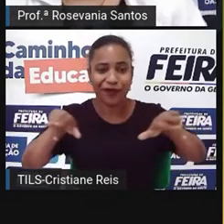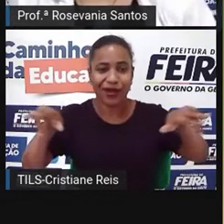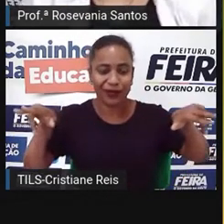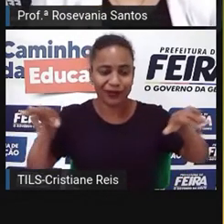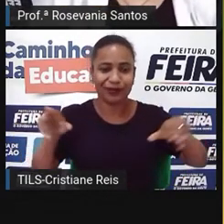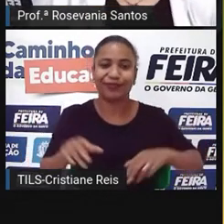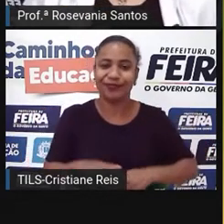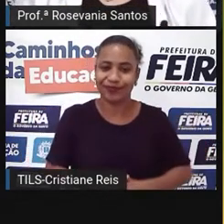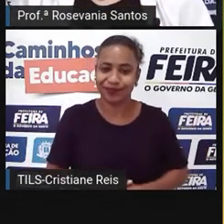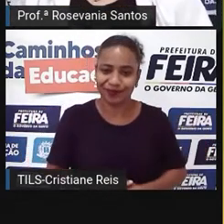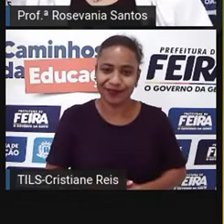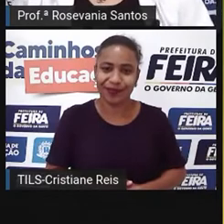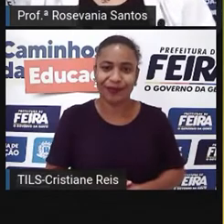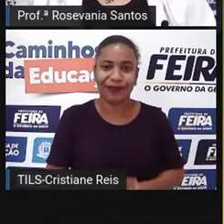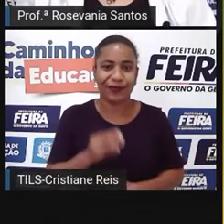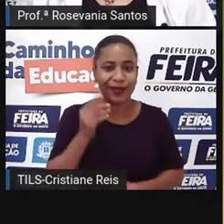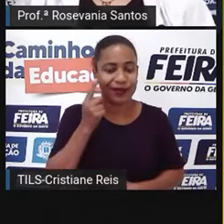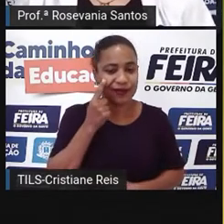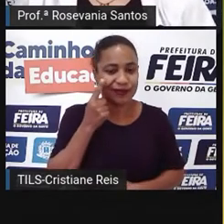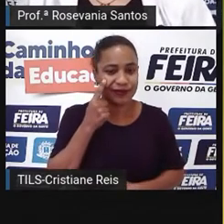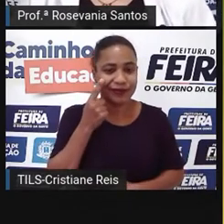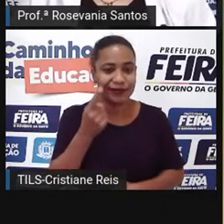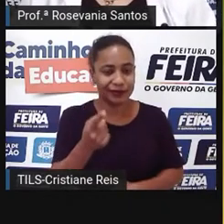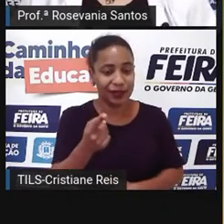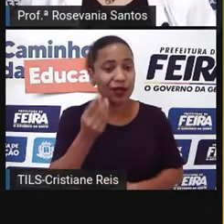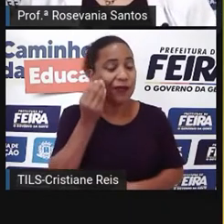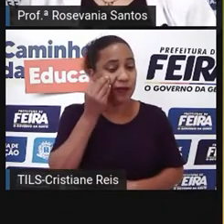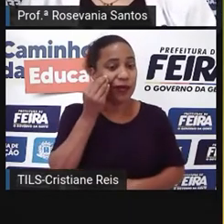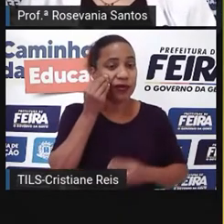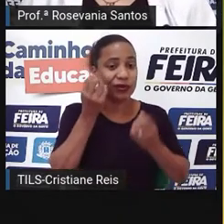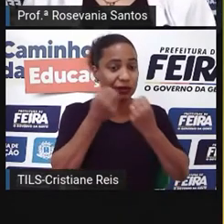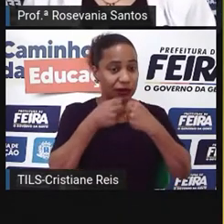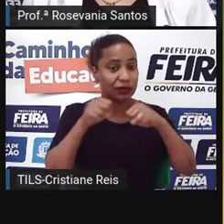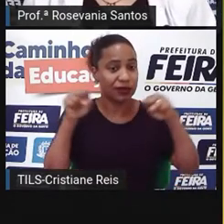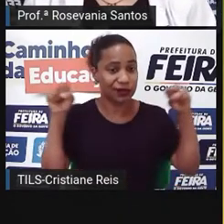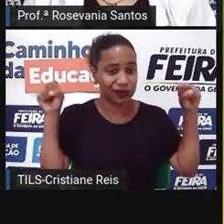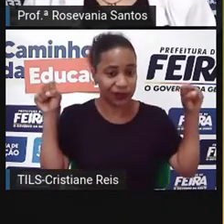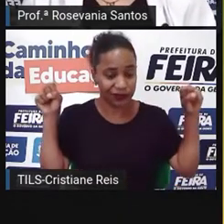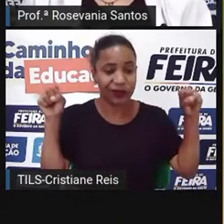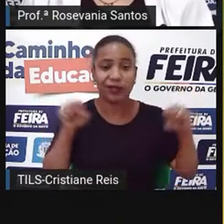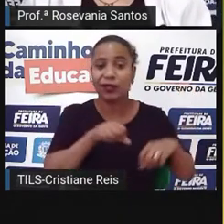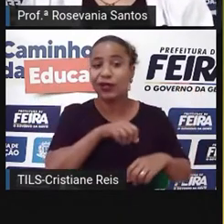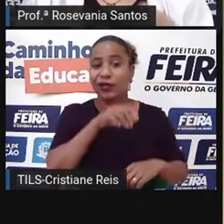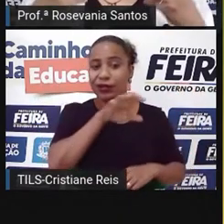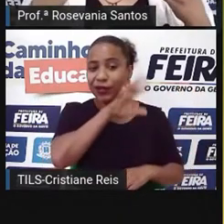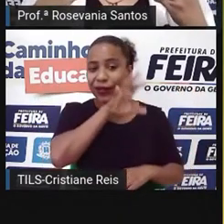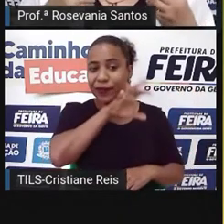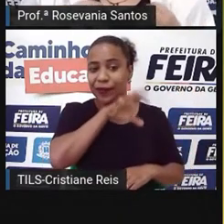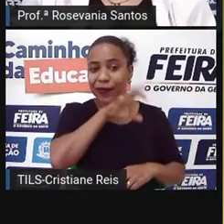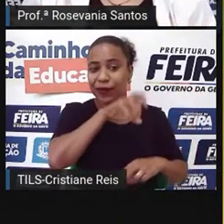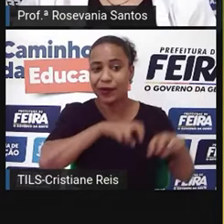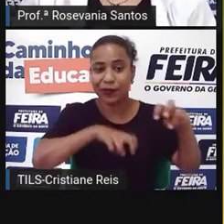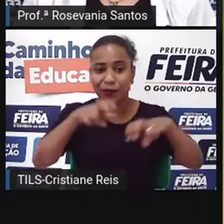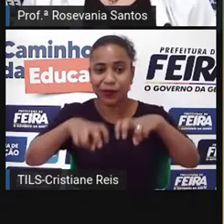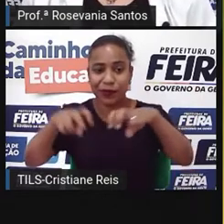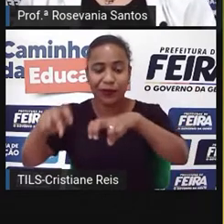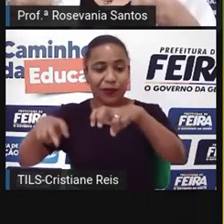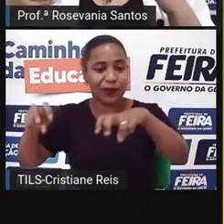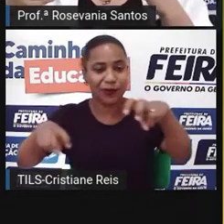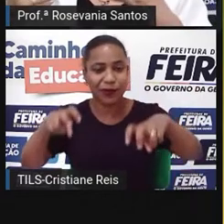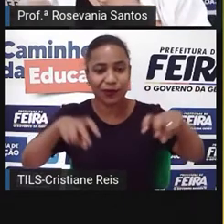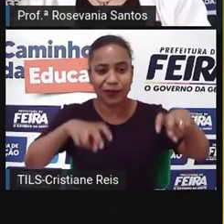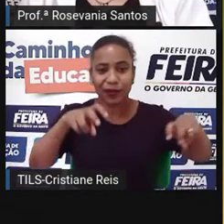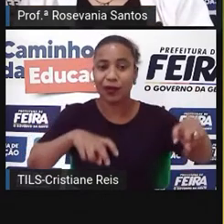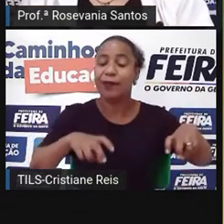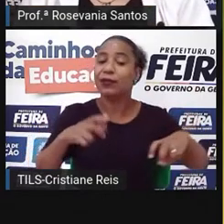pecuária. Então, aqui a Pró está falando dessa forma extensiva. Mas também existem aquelas que são criadas de forma intensiva, com